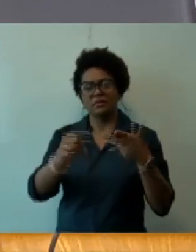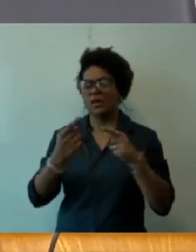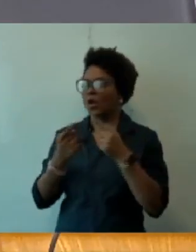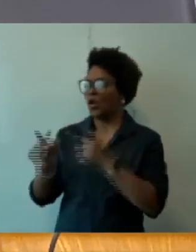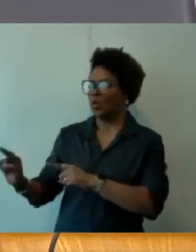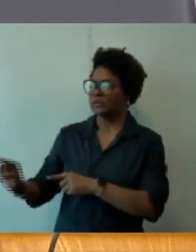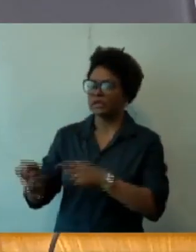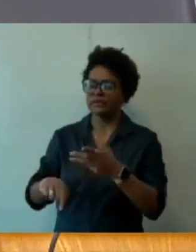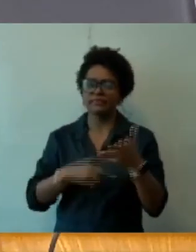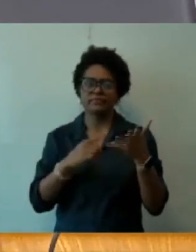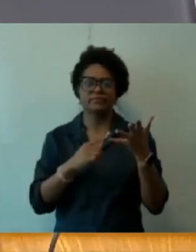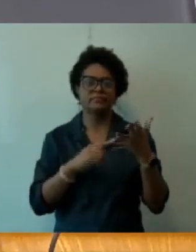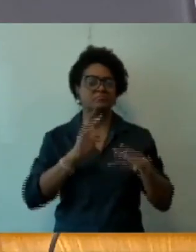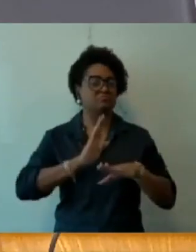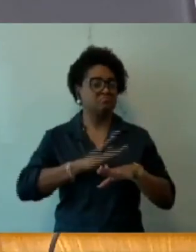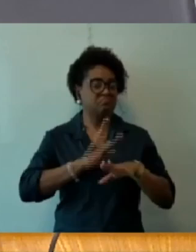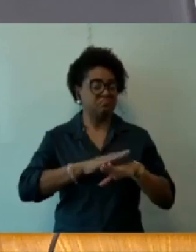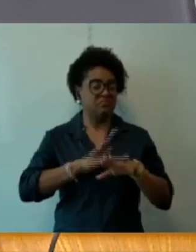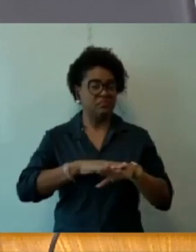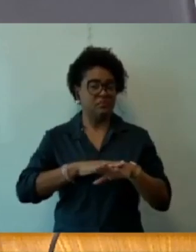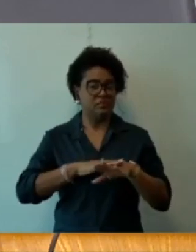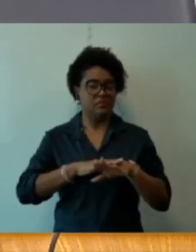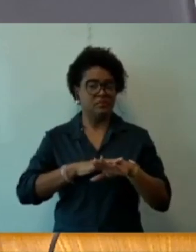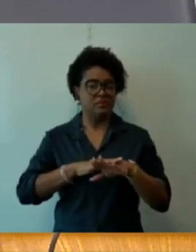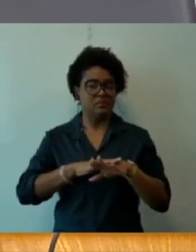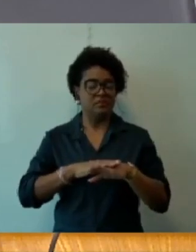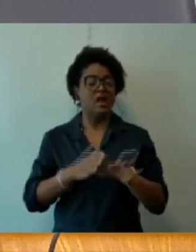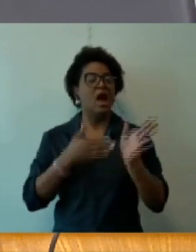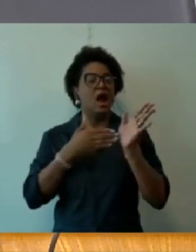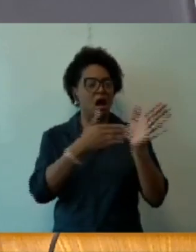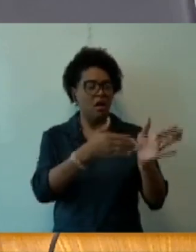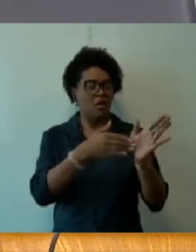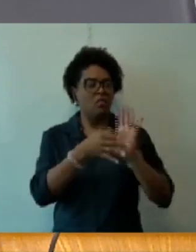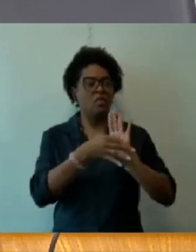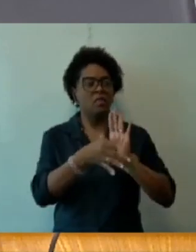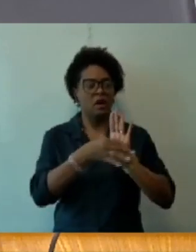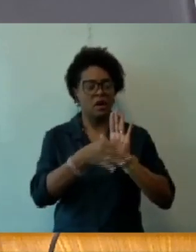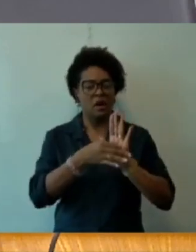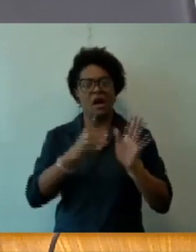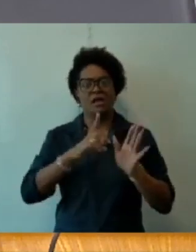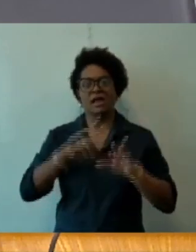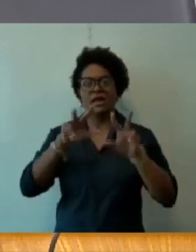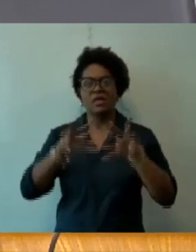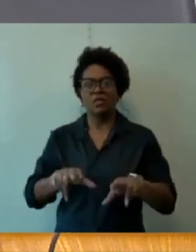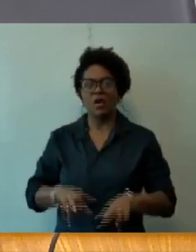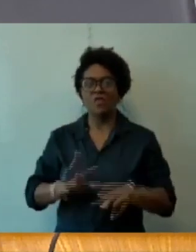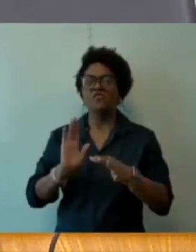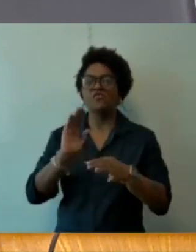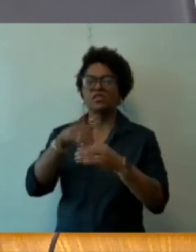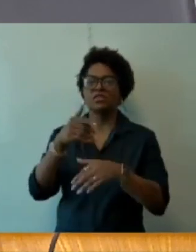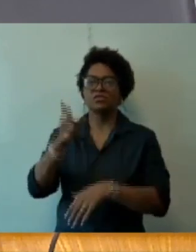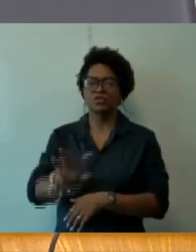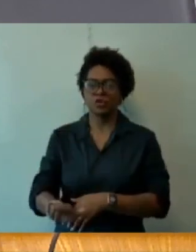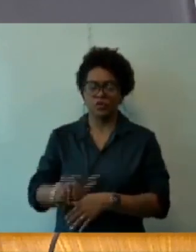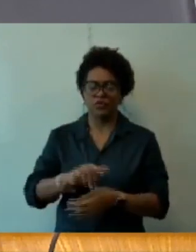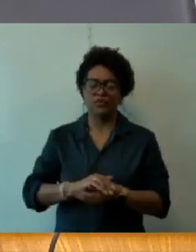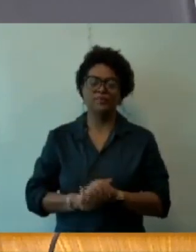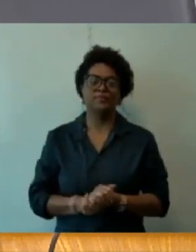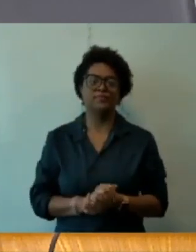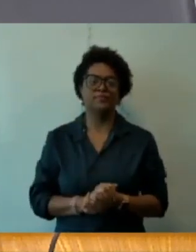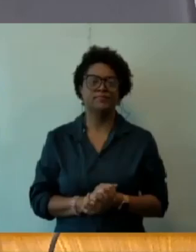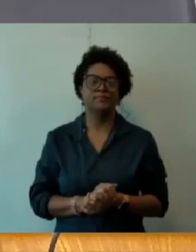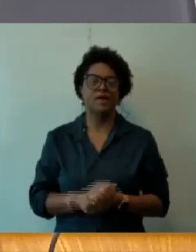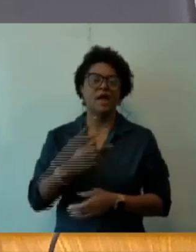E o vereador Jorge Santos voto com o parecer, está empatado, vou colocar de novo. Como vota o vereador